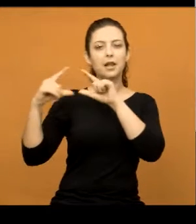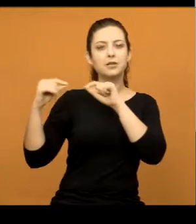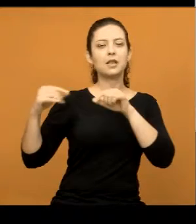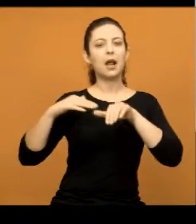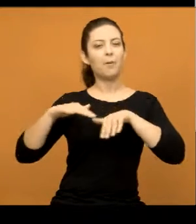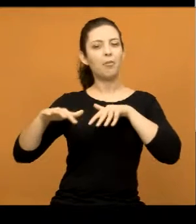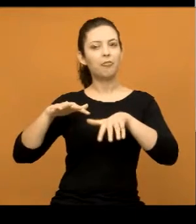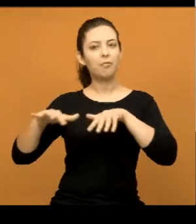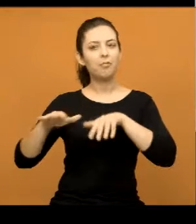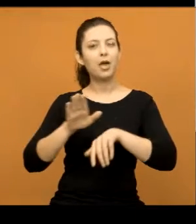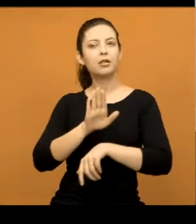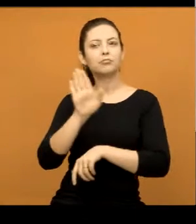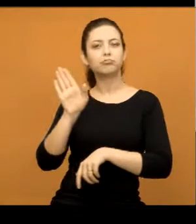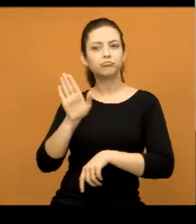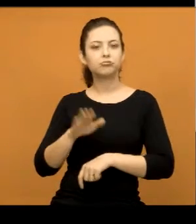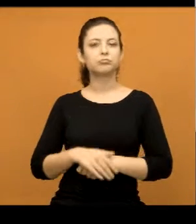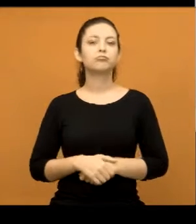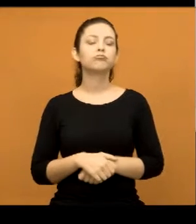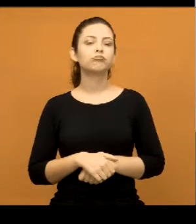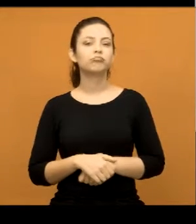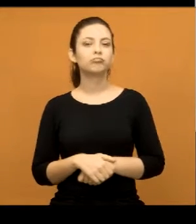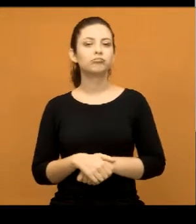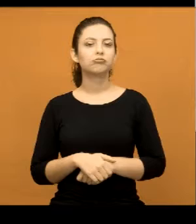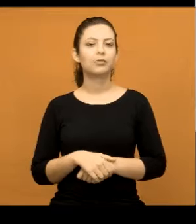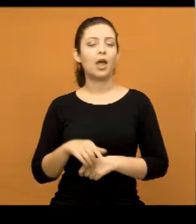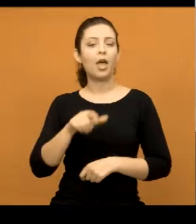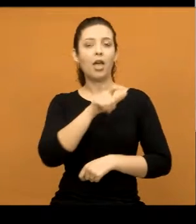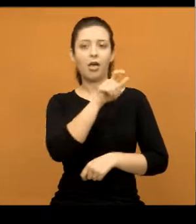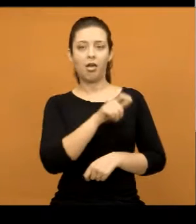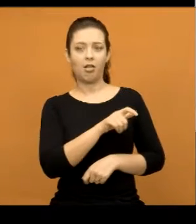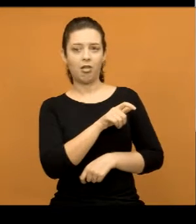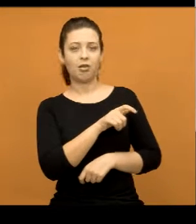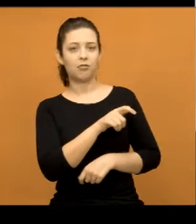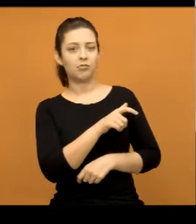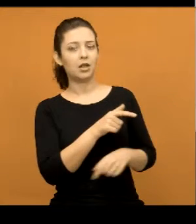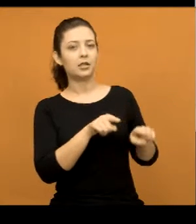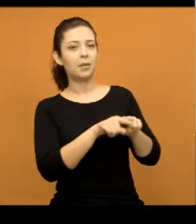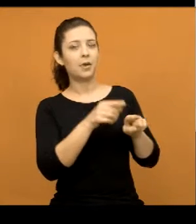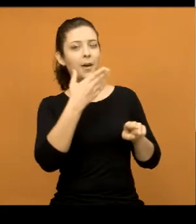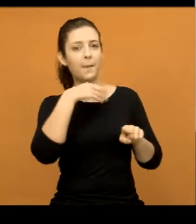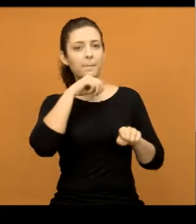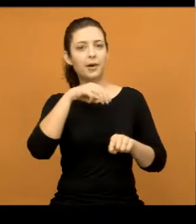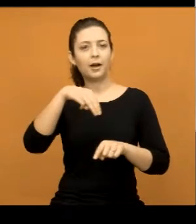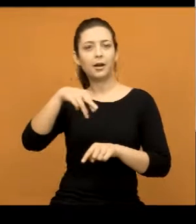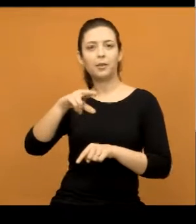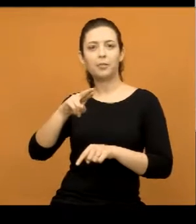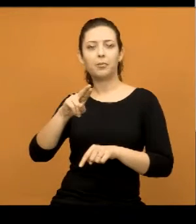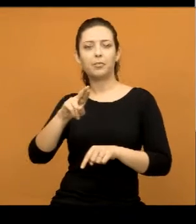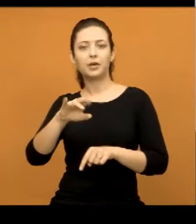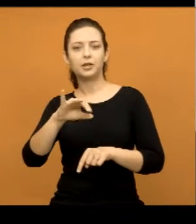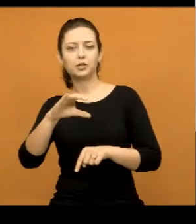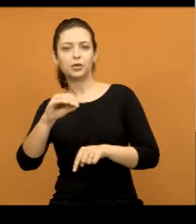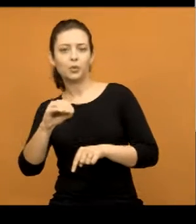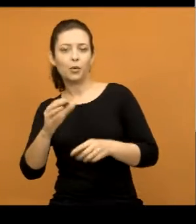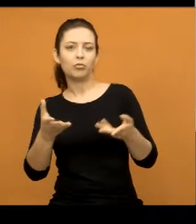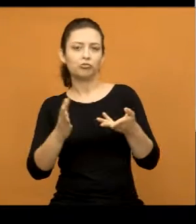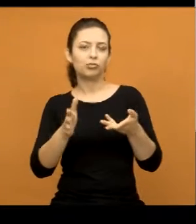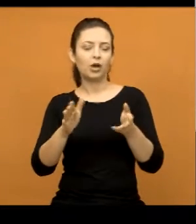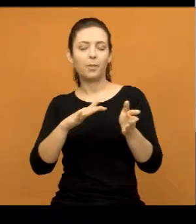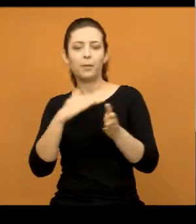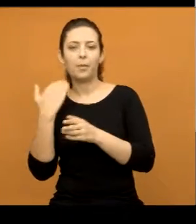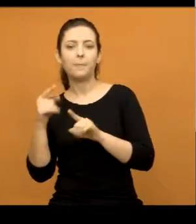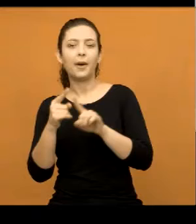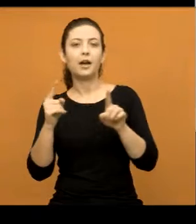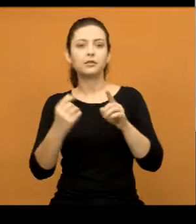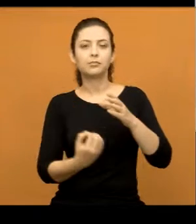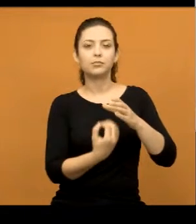movimentos. O Sr. Dirceu, ele também é pai do Maurício Arloch, que hoje já não se encontra com a gente, mas